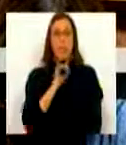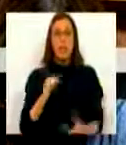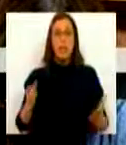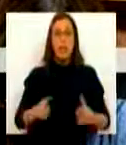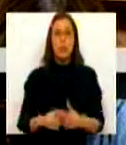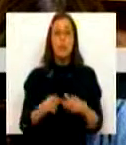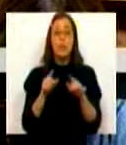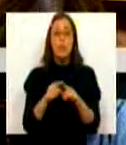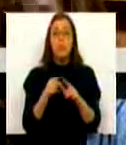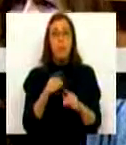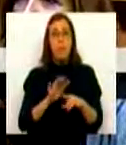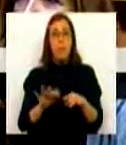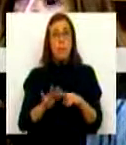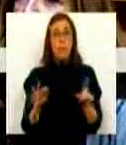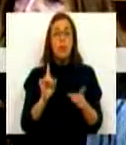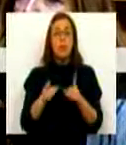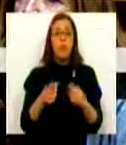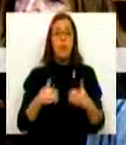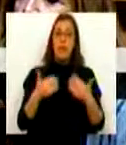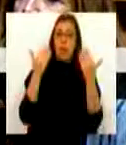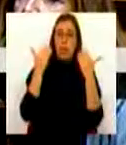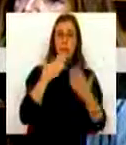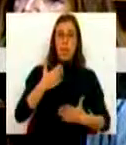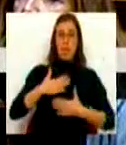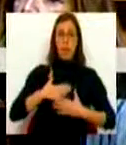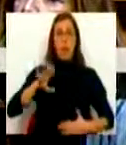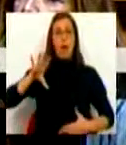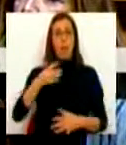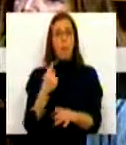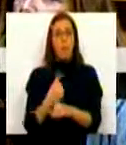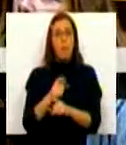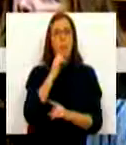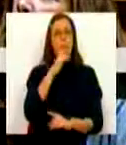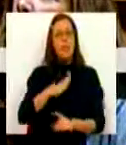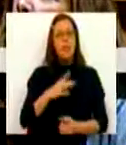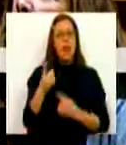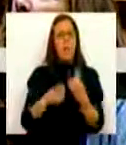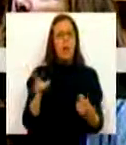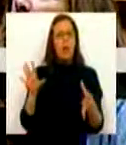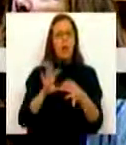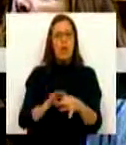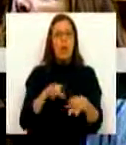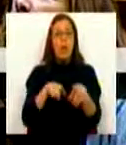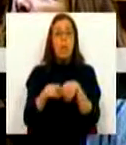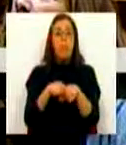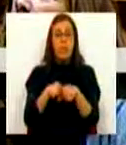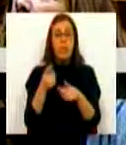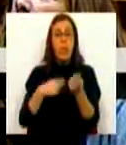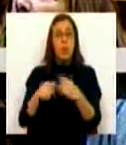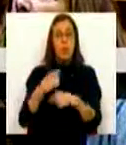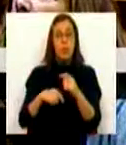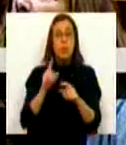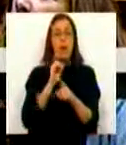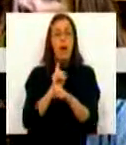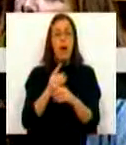visto que é um local de privilégio para sermos informados, e também o país, se nos pode dizer algo acerca da política da comercialização